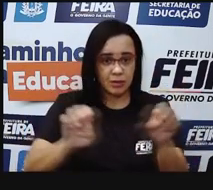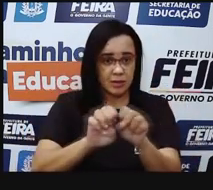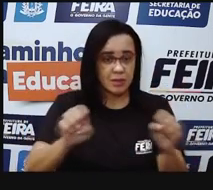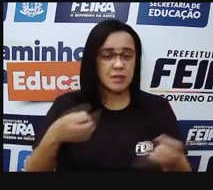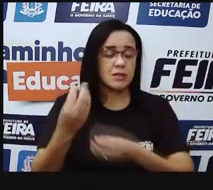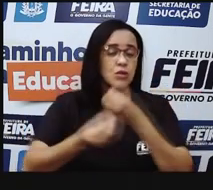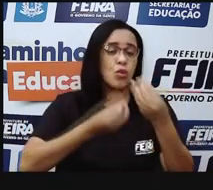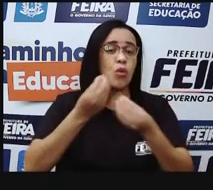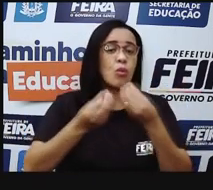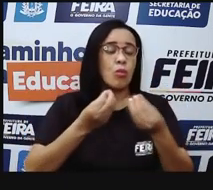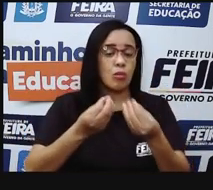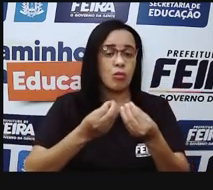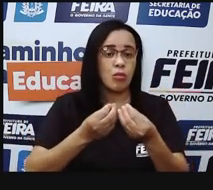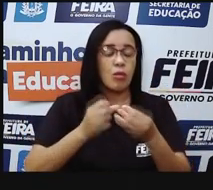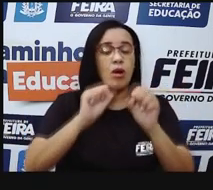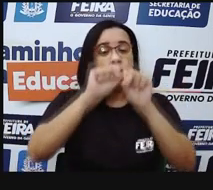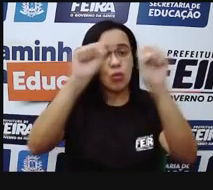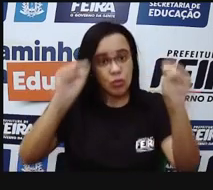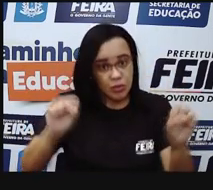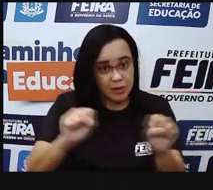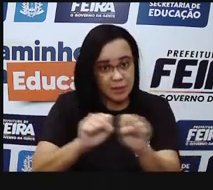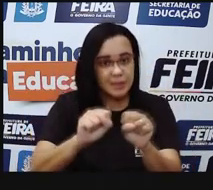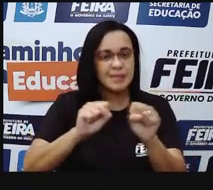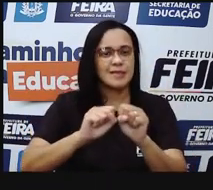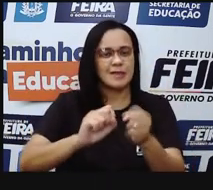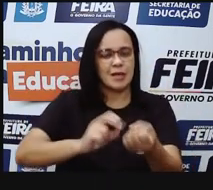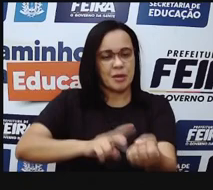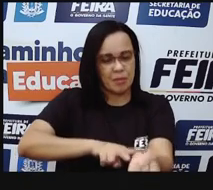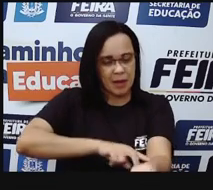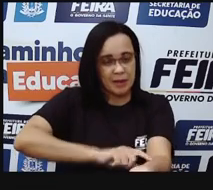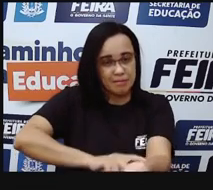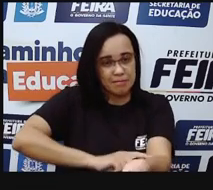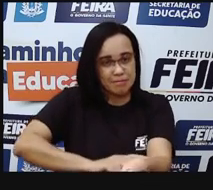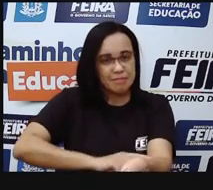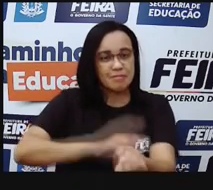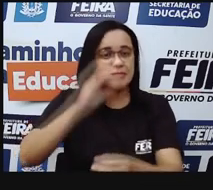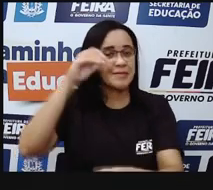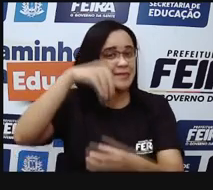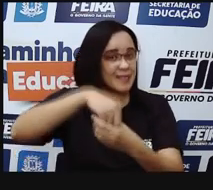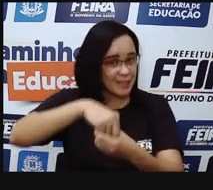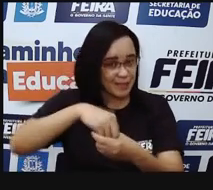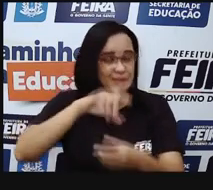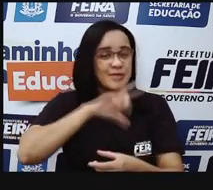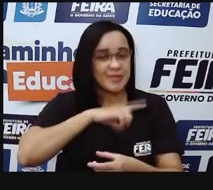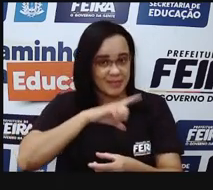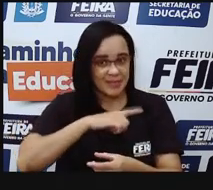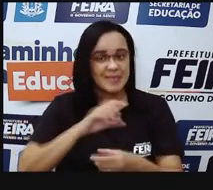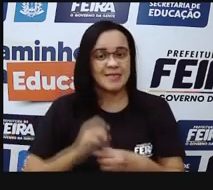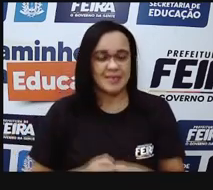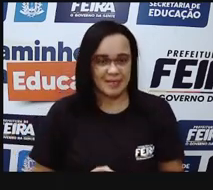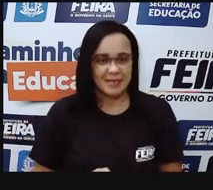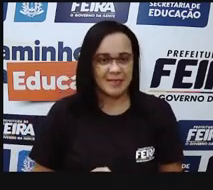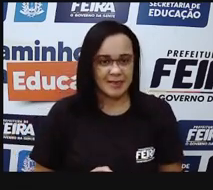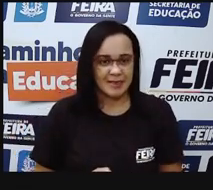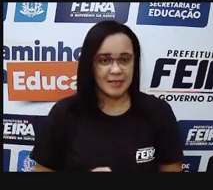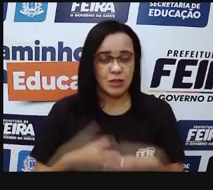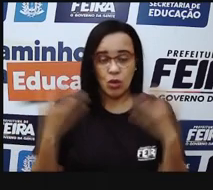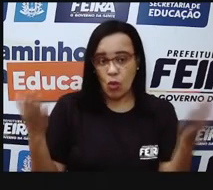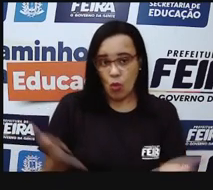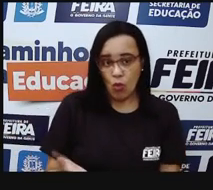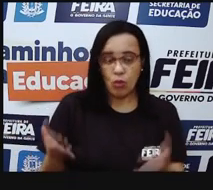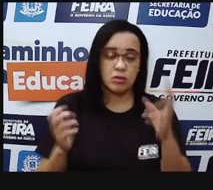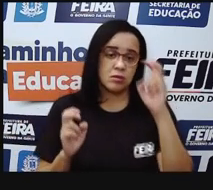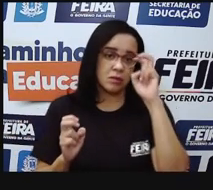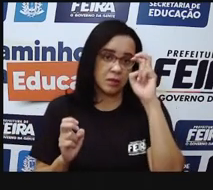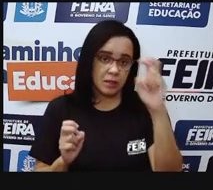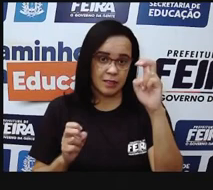E a gente vai começar abordando sobre o sistema nervoso, falando sobre os nossos sentidos.